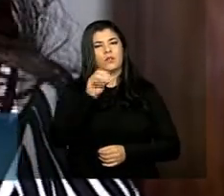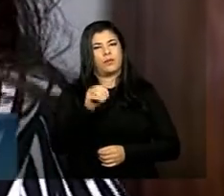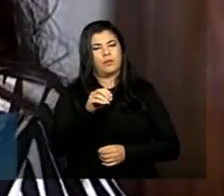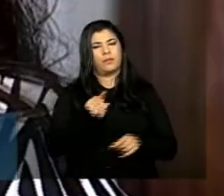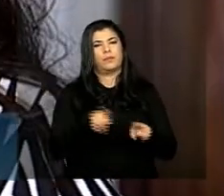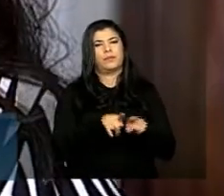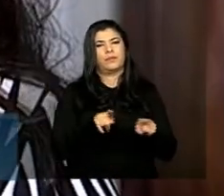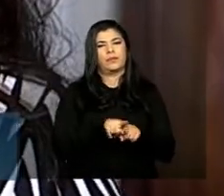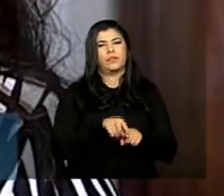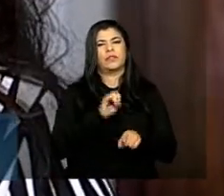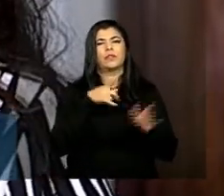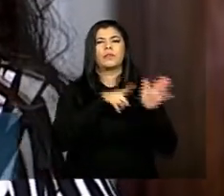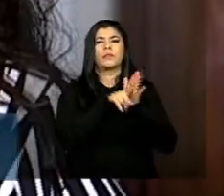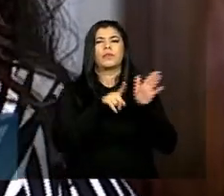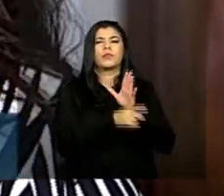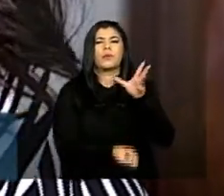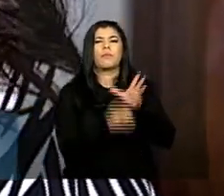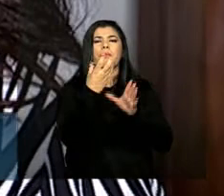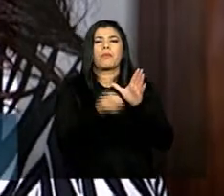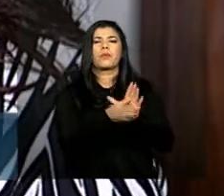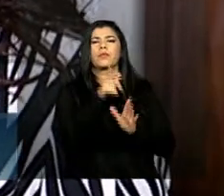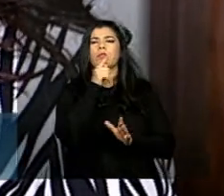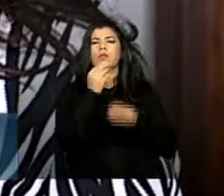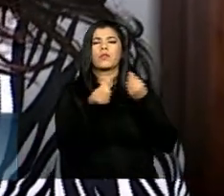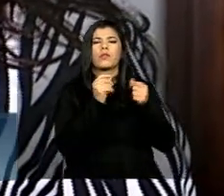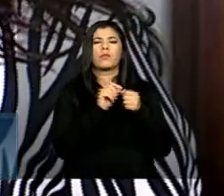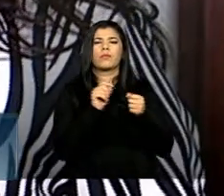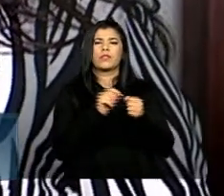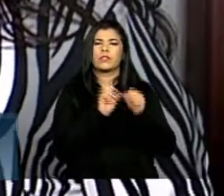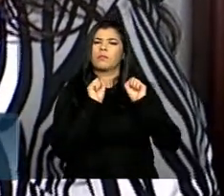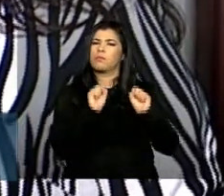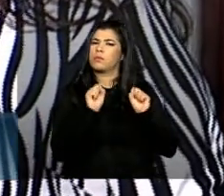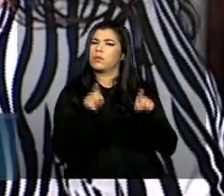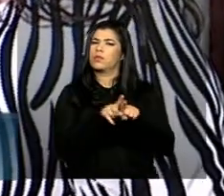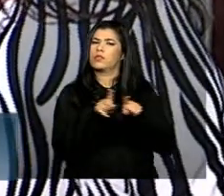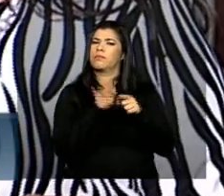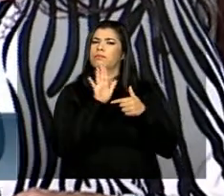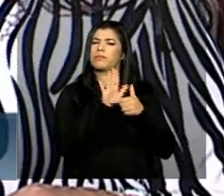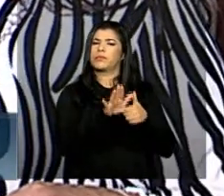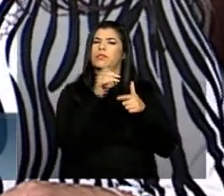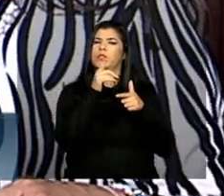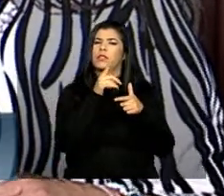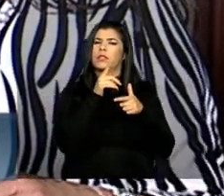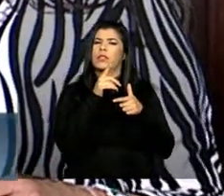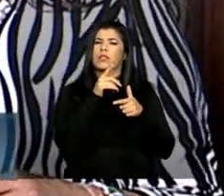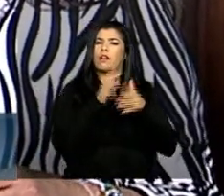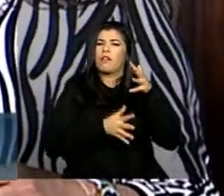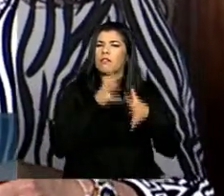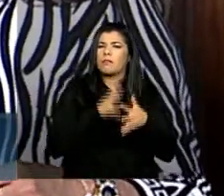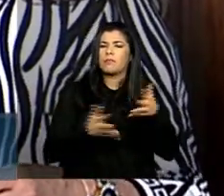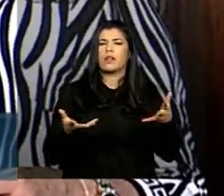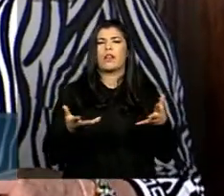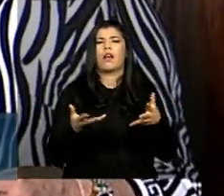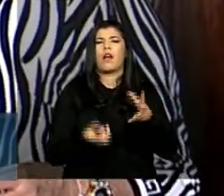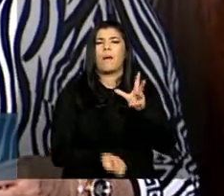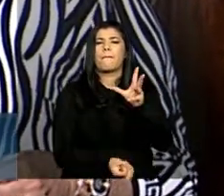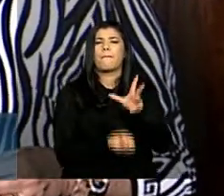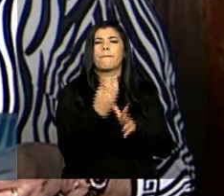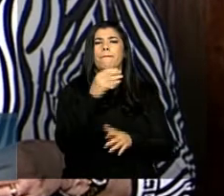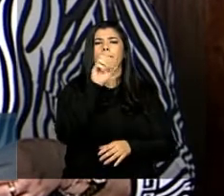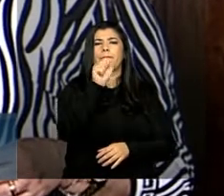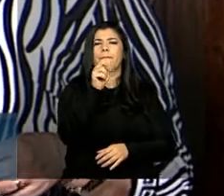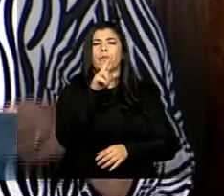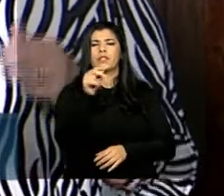do produtor de água que a senhora falou e se isso pode trazer alguma ajuda já para a safra desse ano já que é um ano de